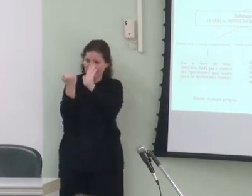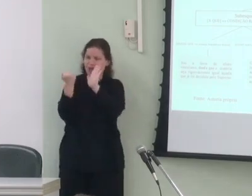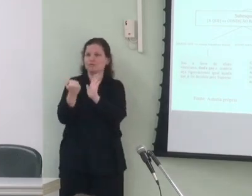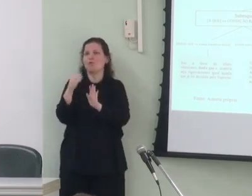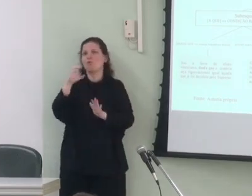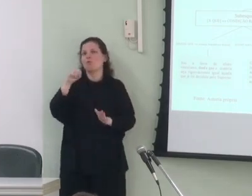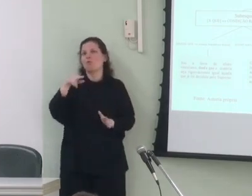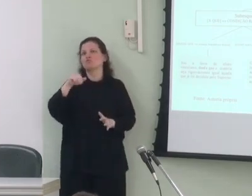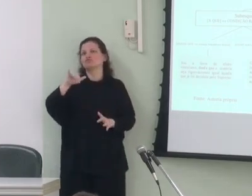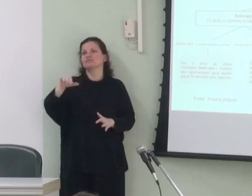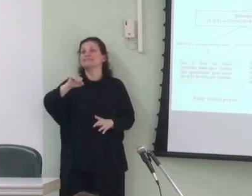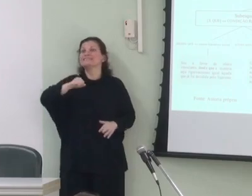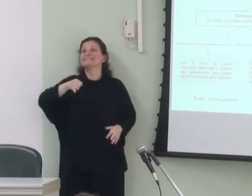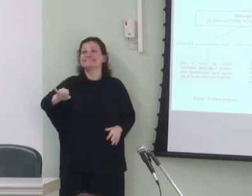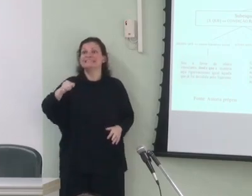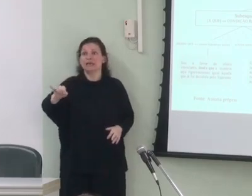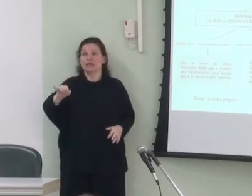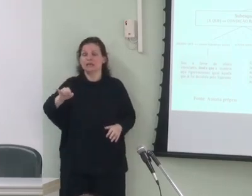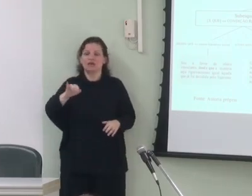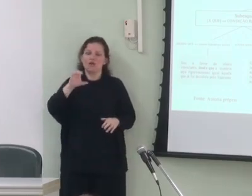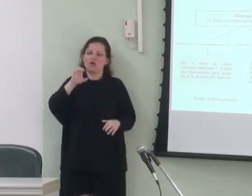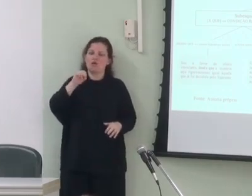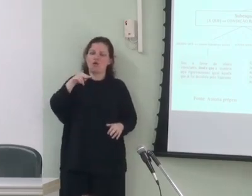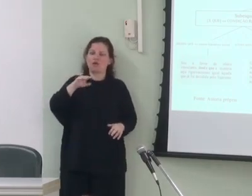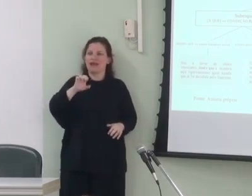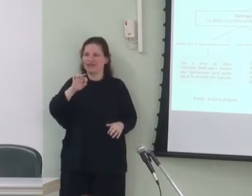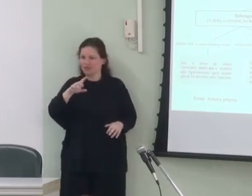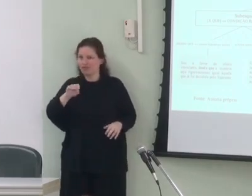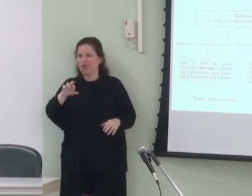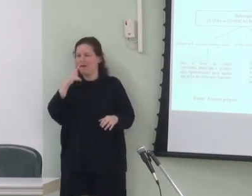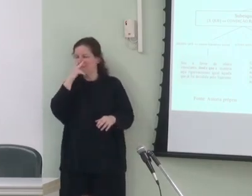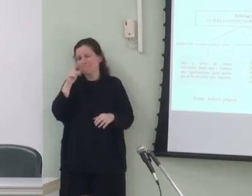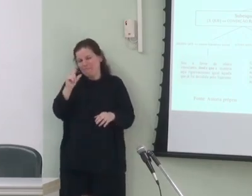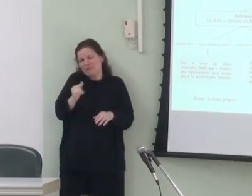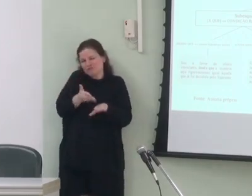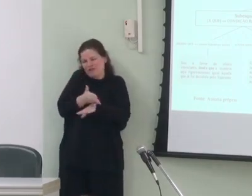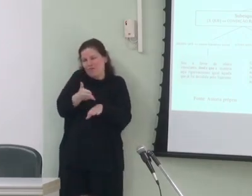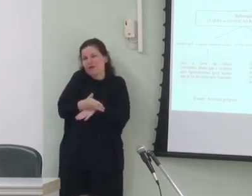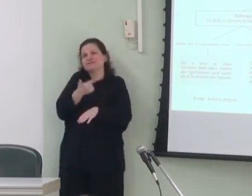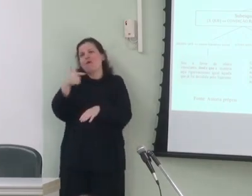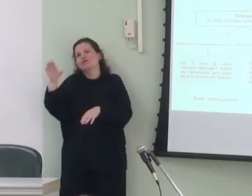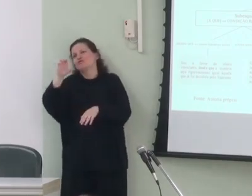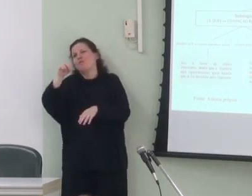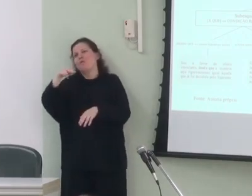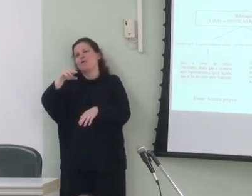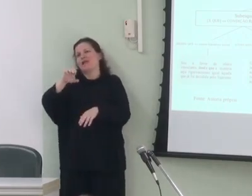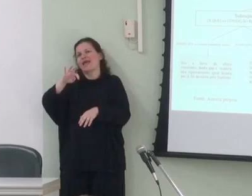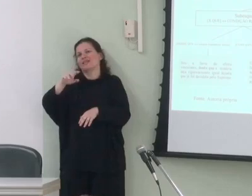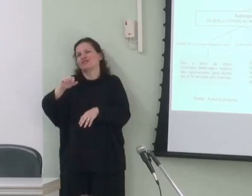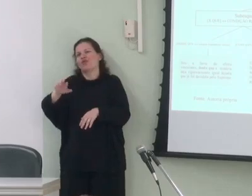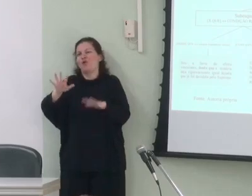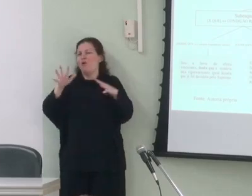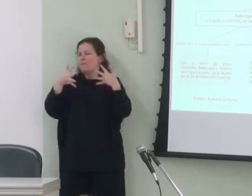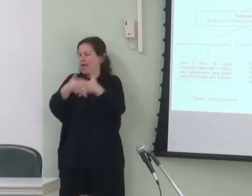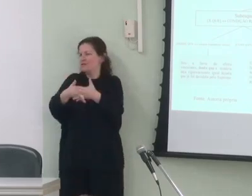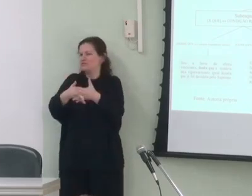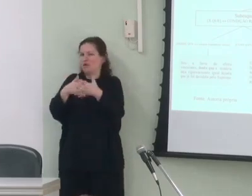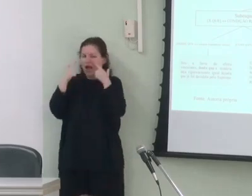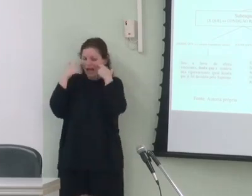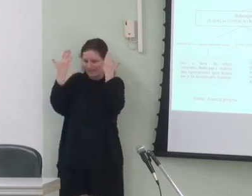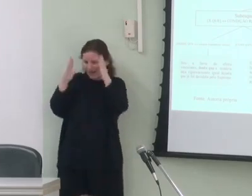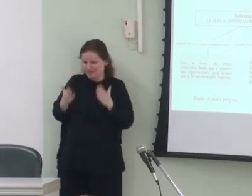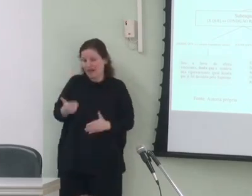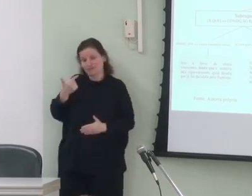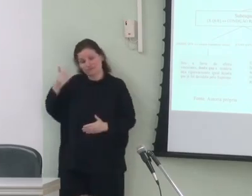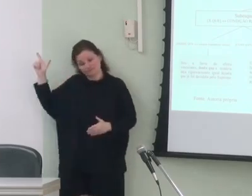conjunção C pelo conector caso e com menor frequência por outros conectores complexos analisados em